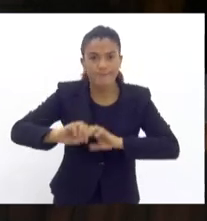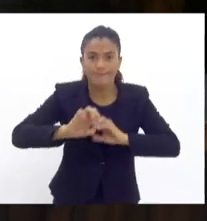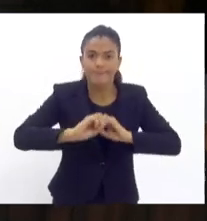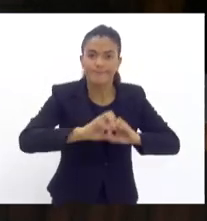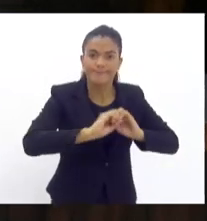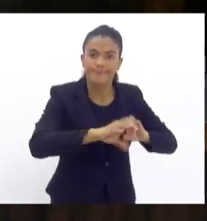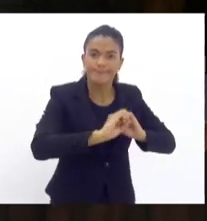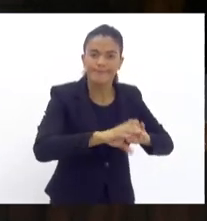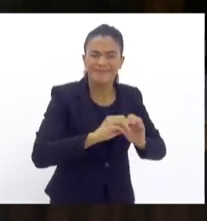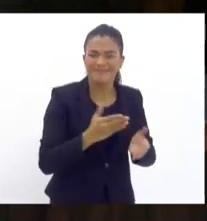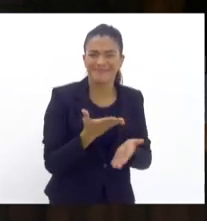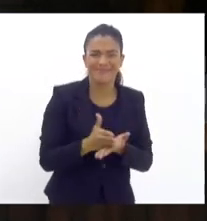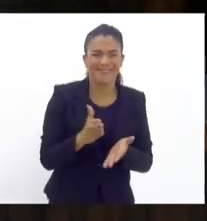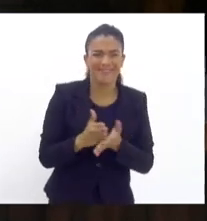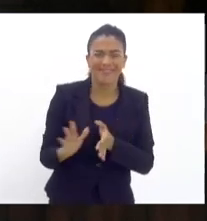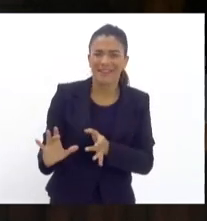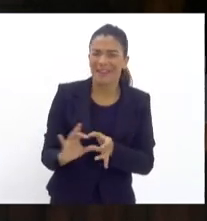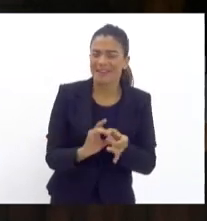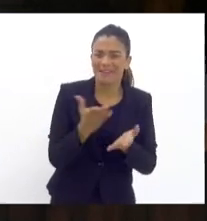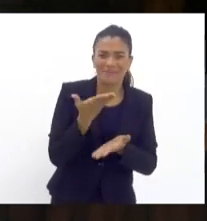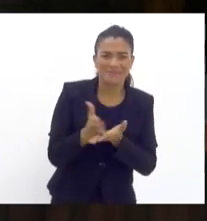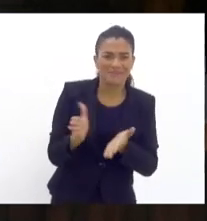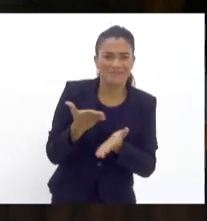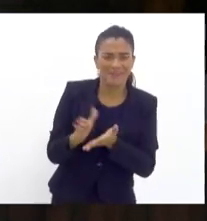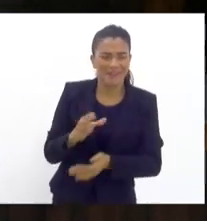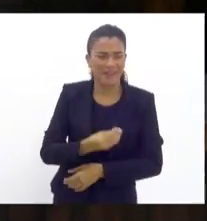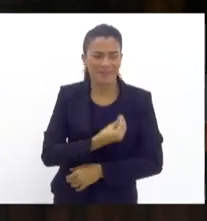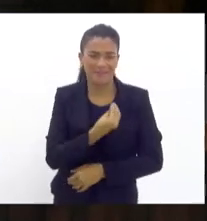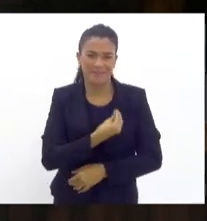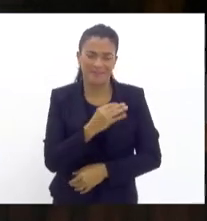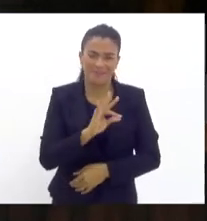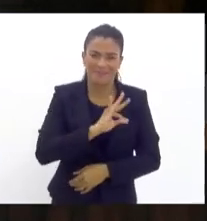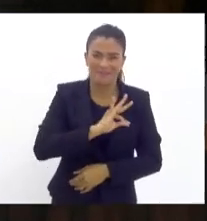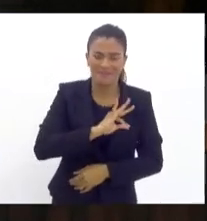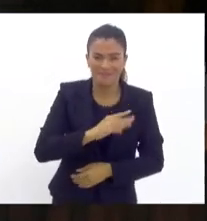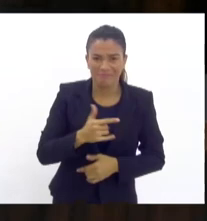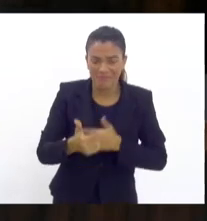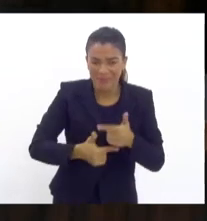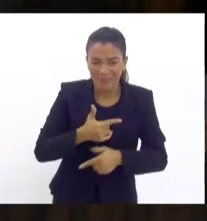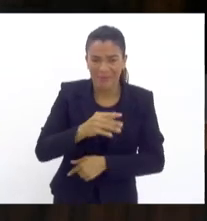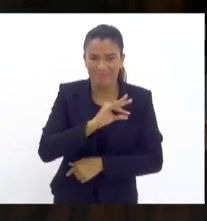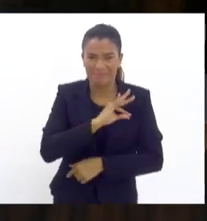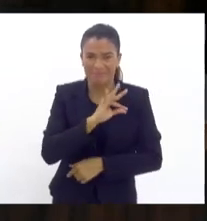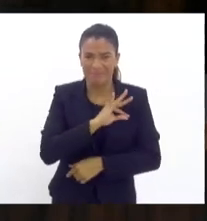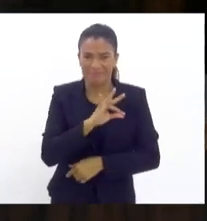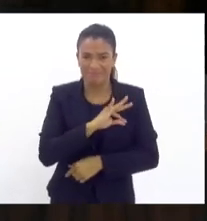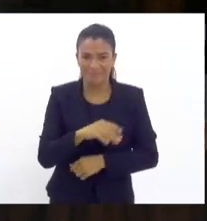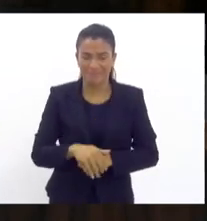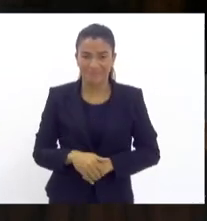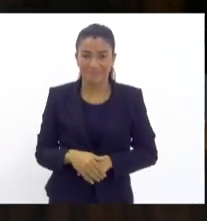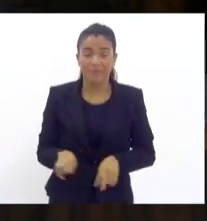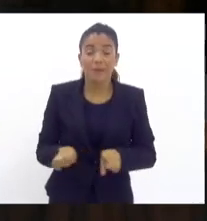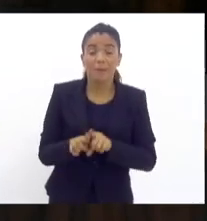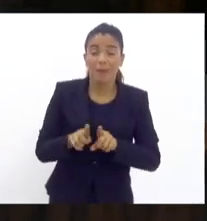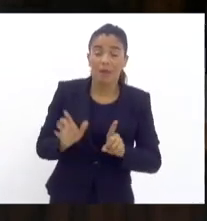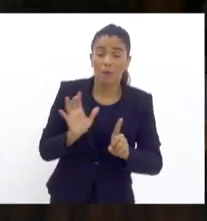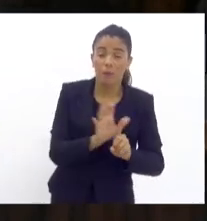que não tinham nada a ver com o dia a dia da polícia eivados de ideologia